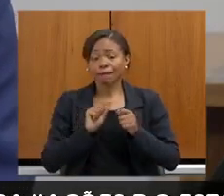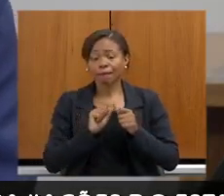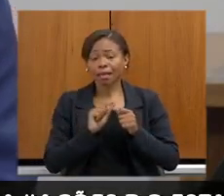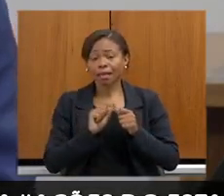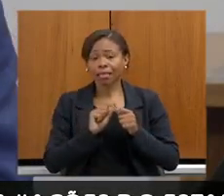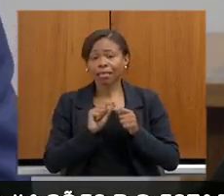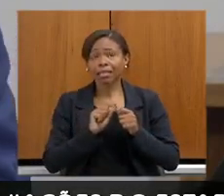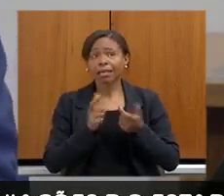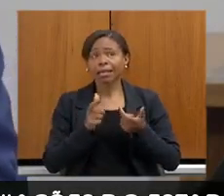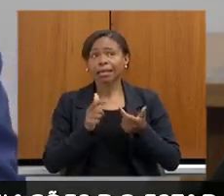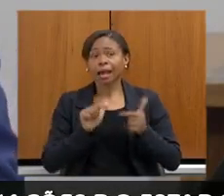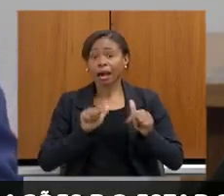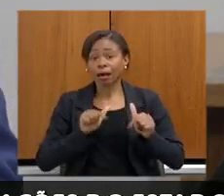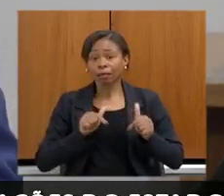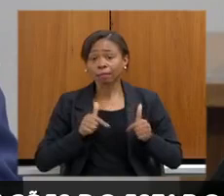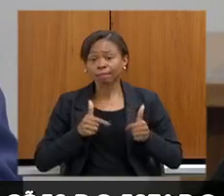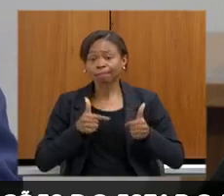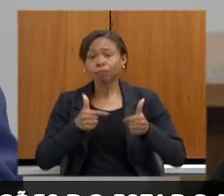mais